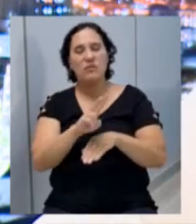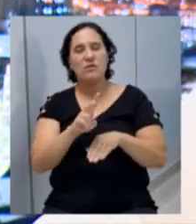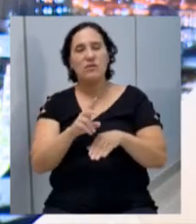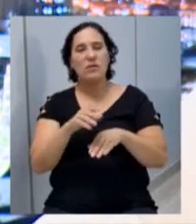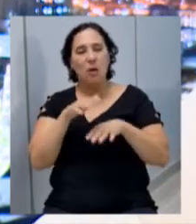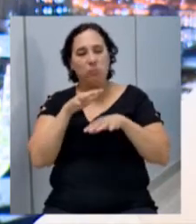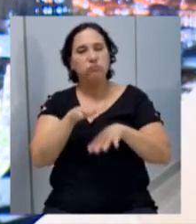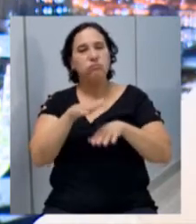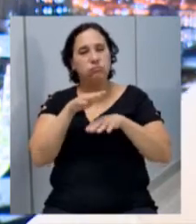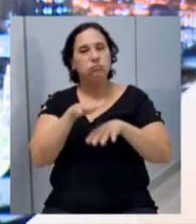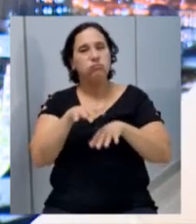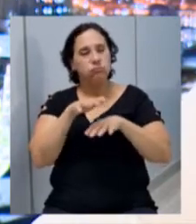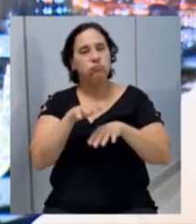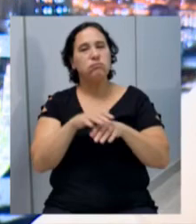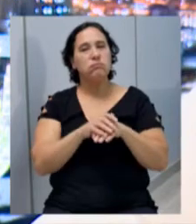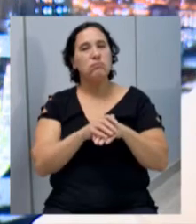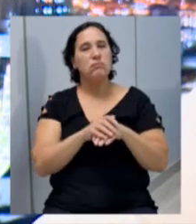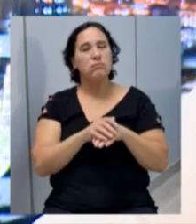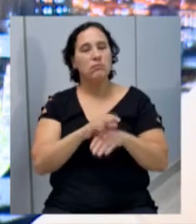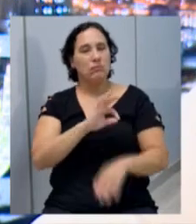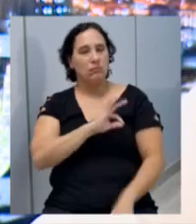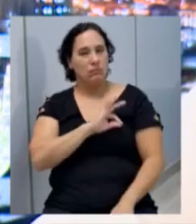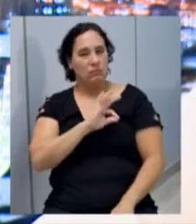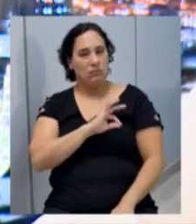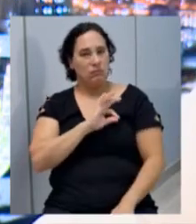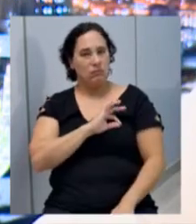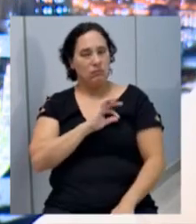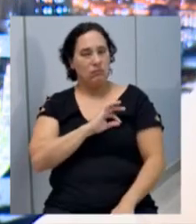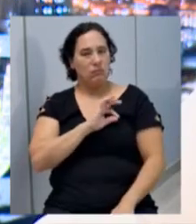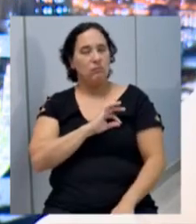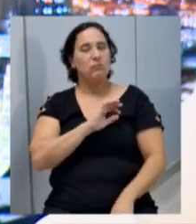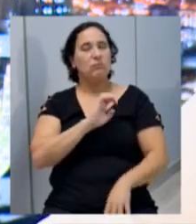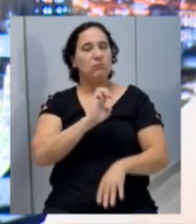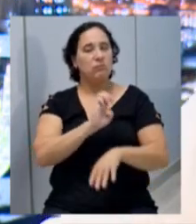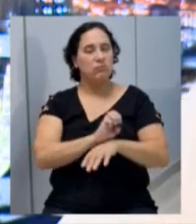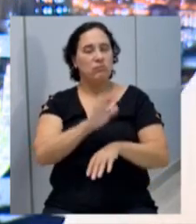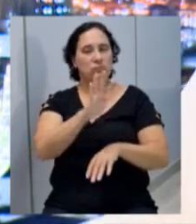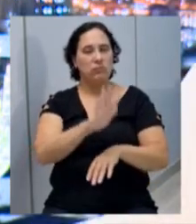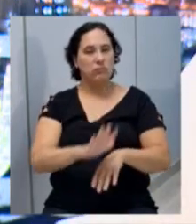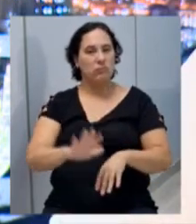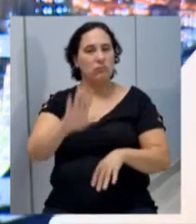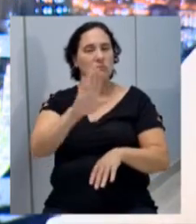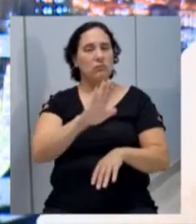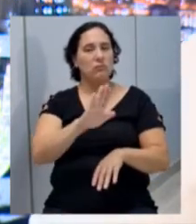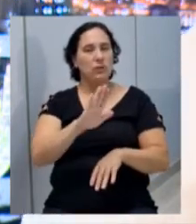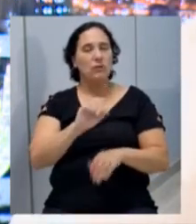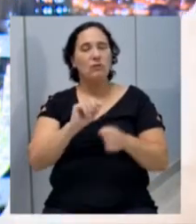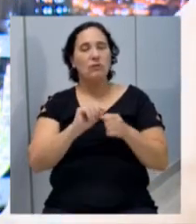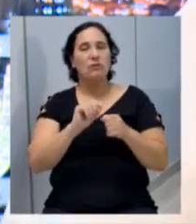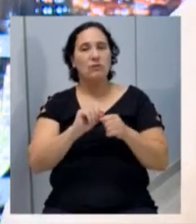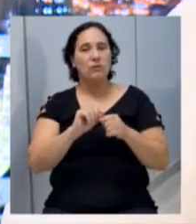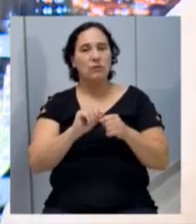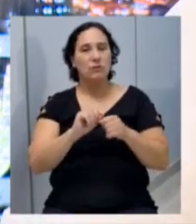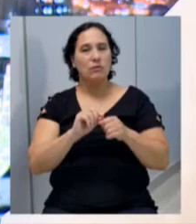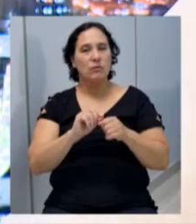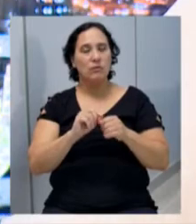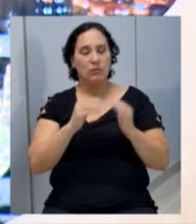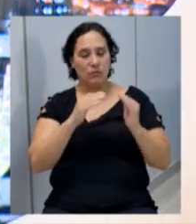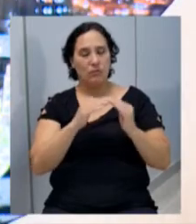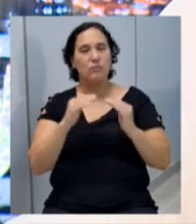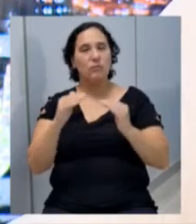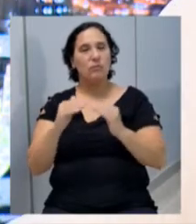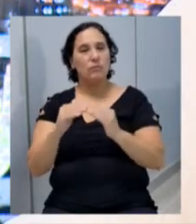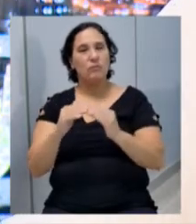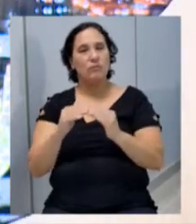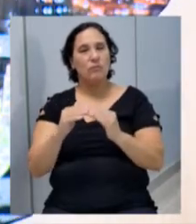uma manifestação da polícia rodoviária estadual que colocava que os moradores